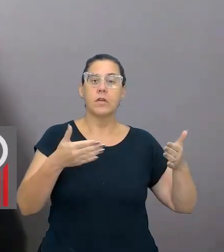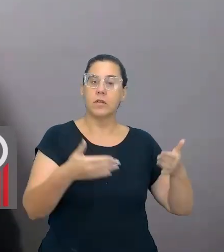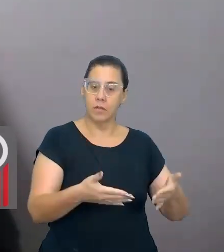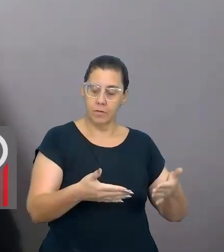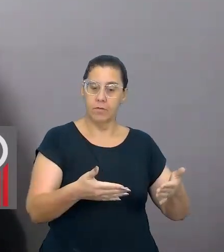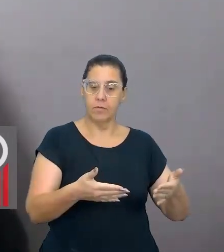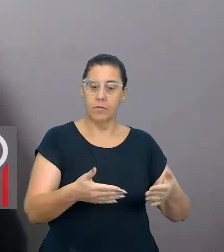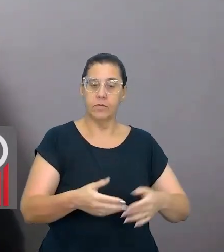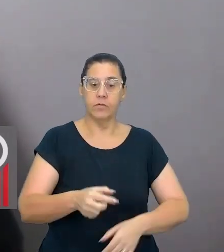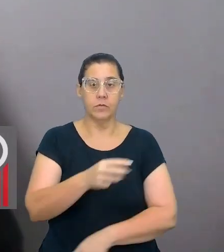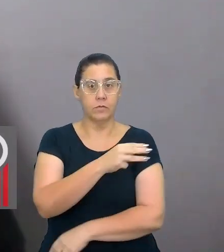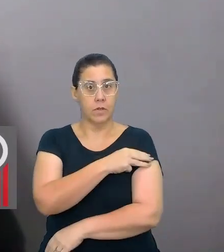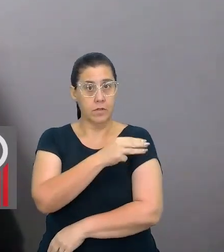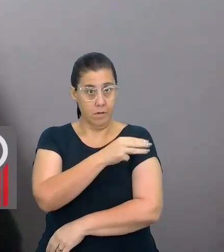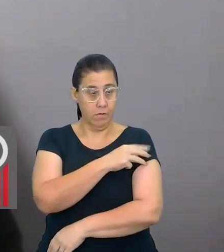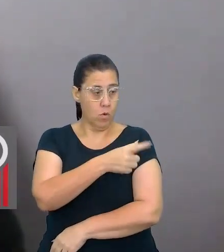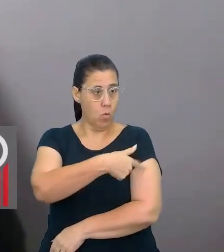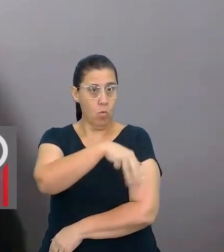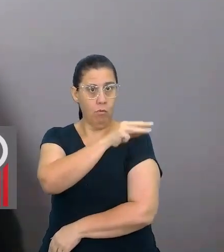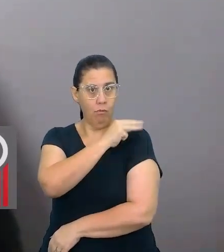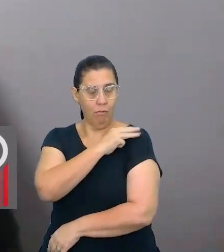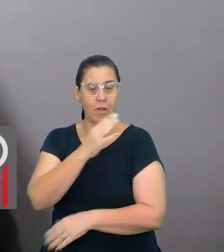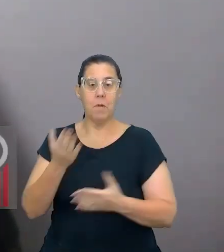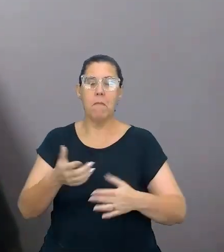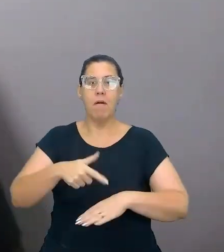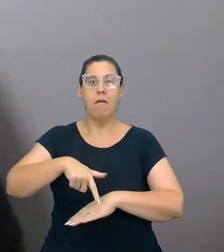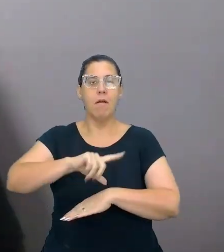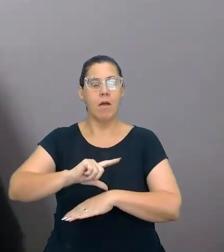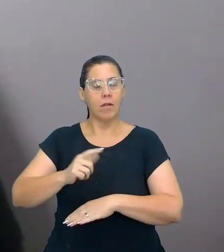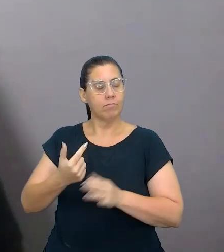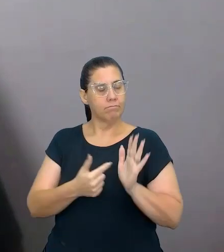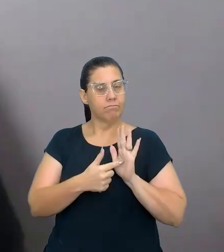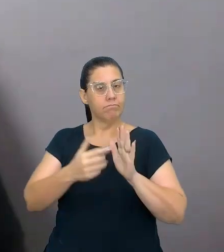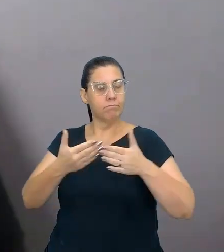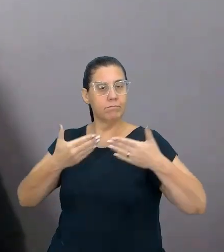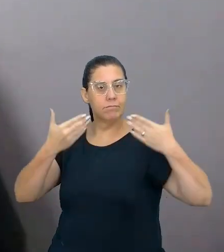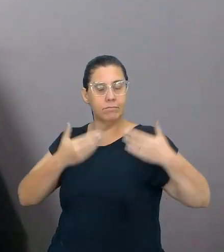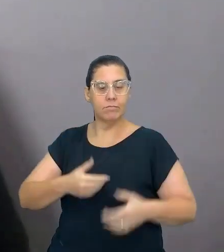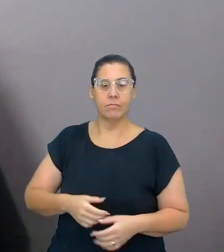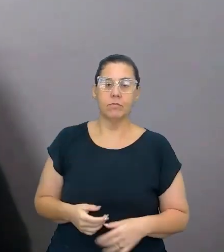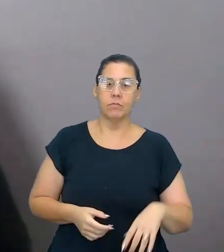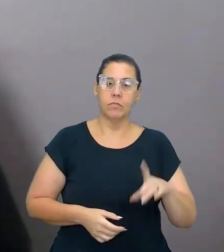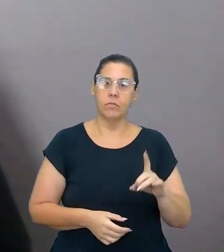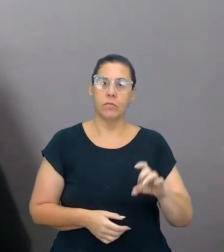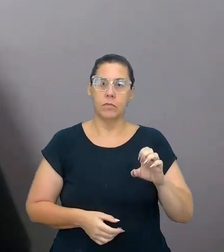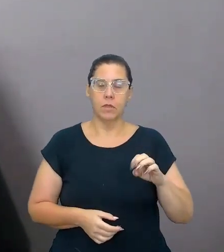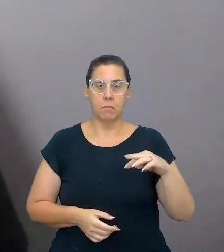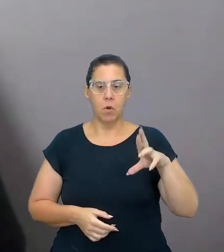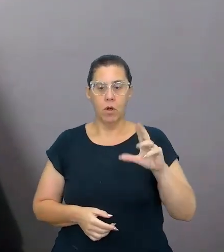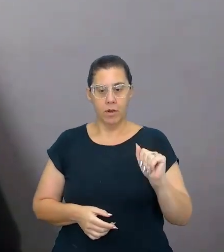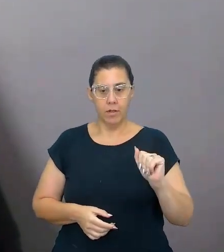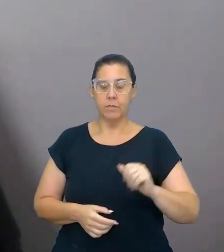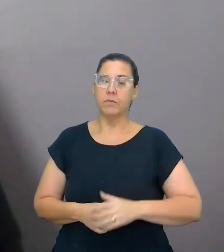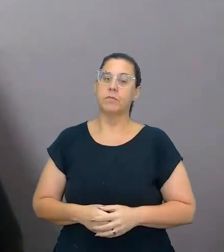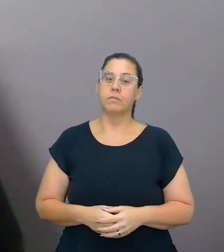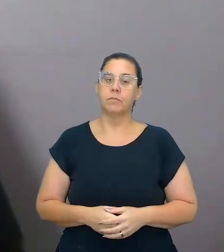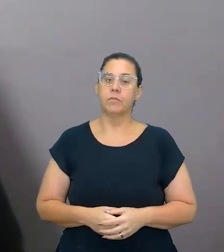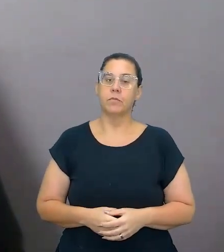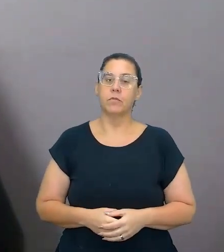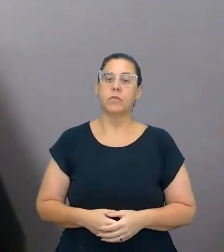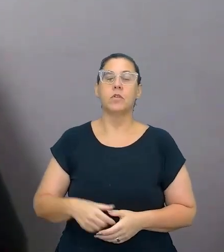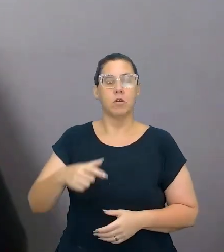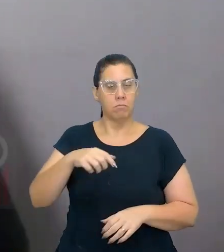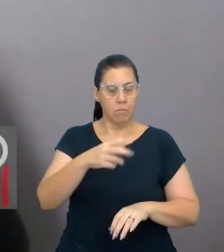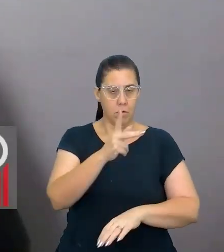série, Terceira série do Ensino Médio, mas antes eu quero me apresentar. Eu me chamo Débora Cristina Rocha, sou